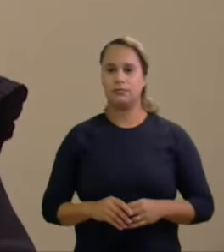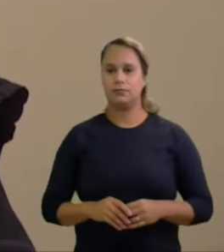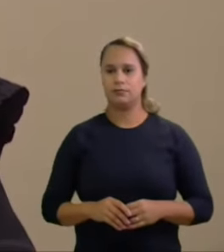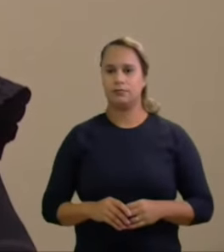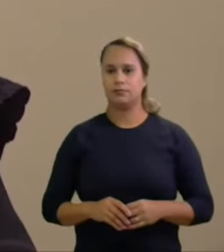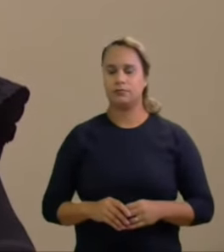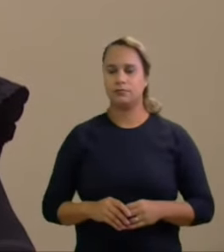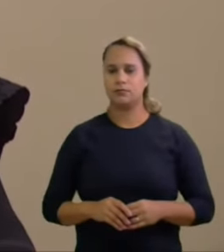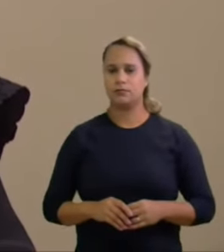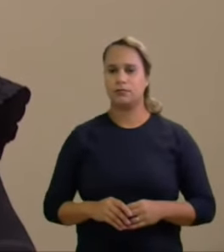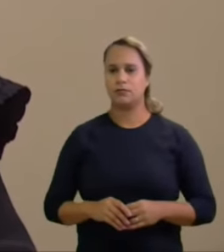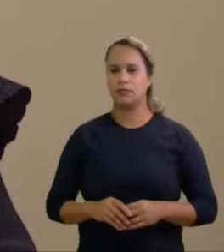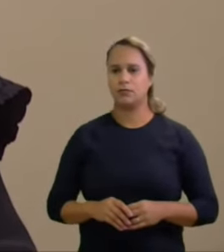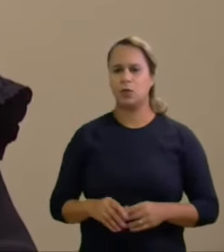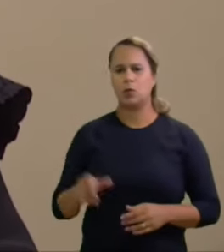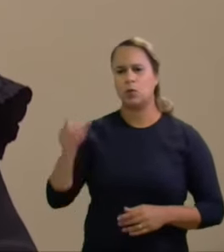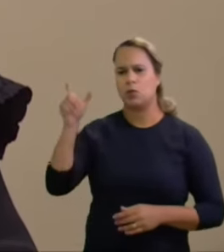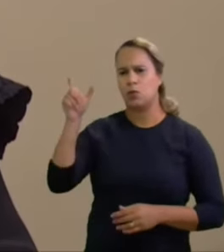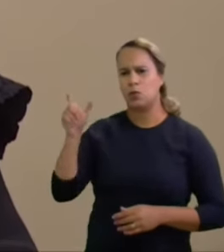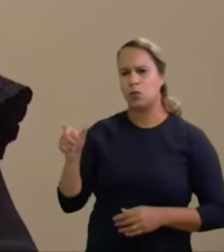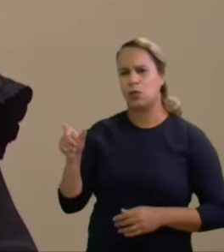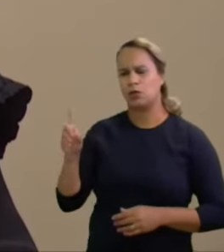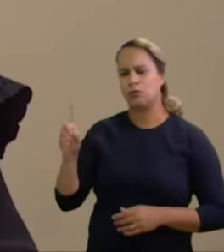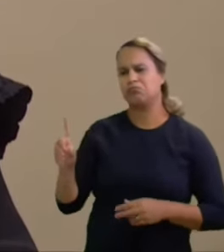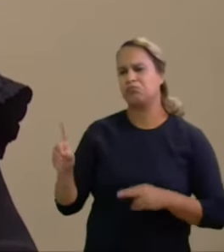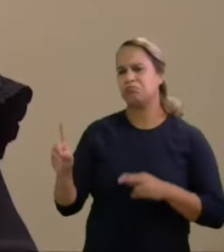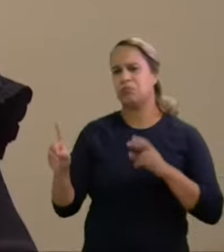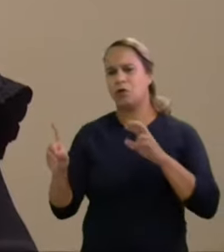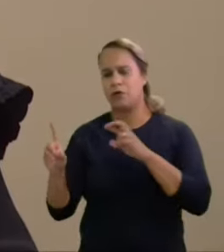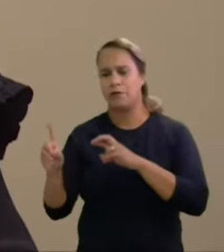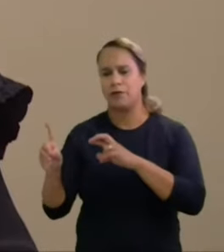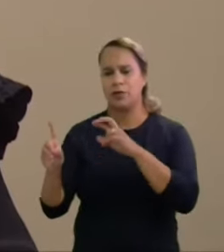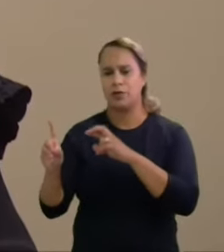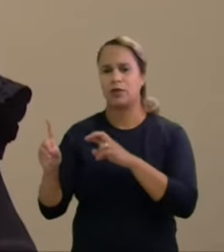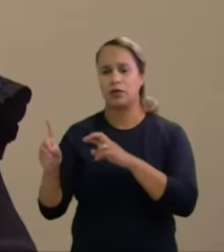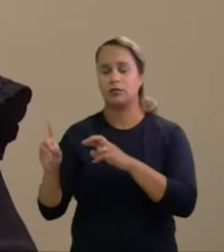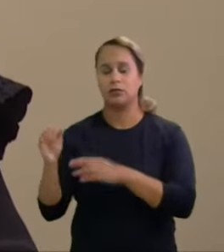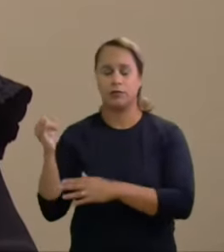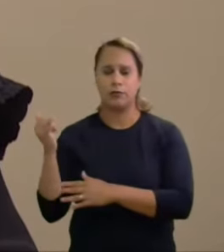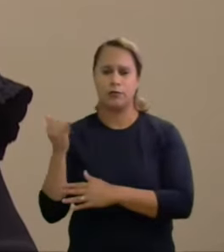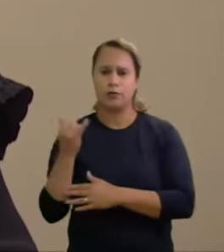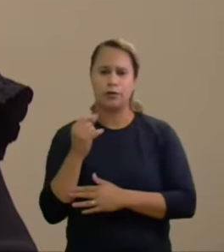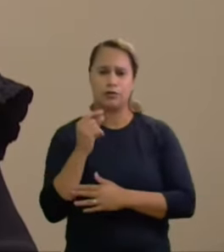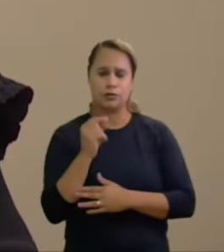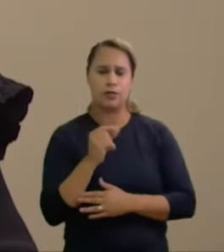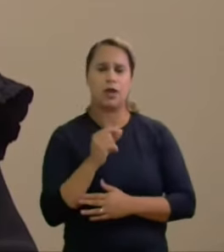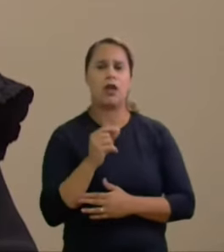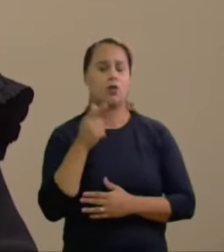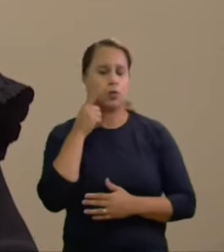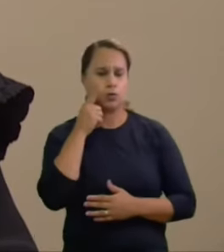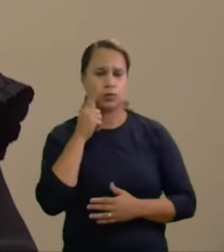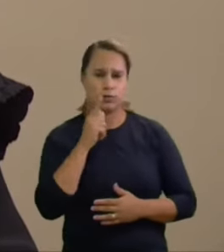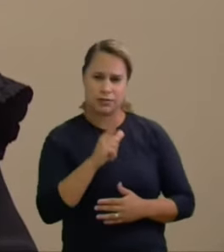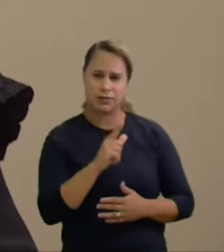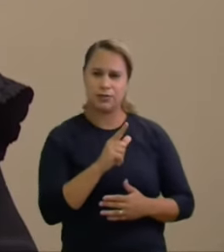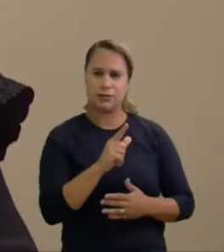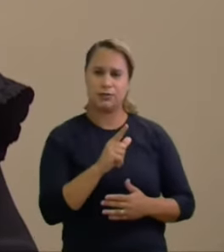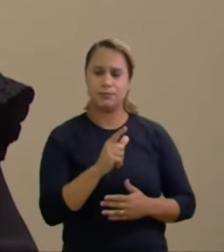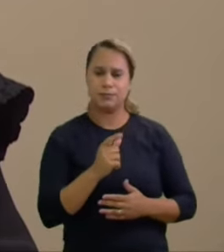investigantes aduzem ter existido a triangulação de recursos financeiros através da contratação de pessoas jurídicas